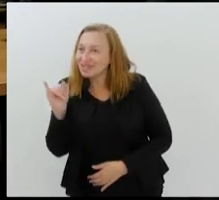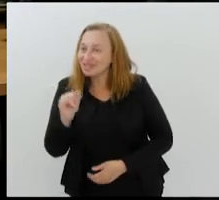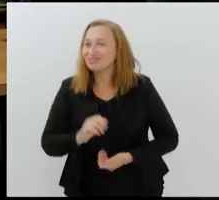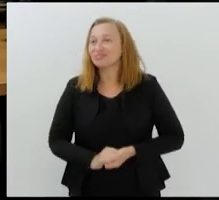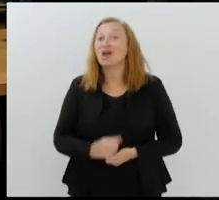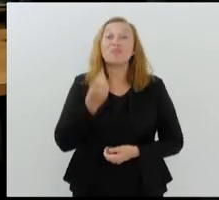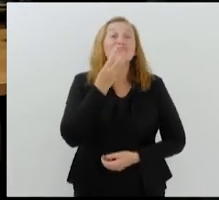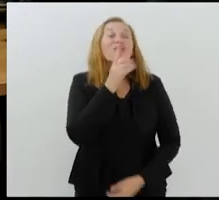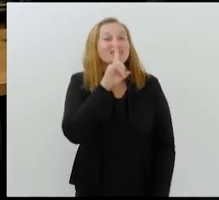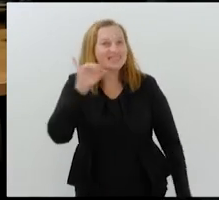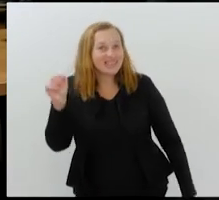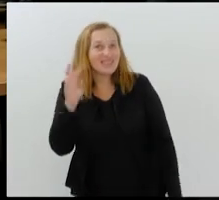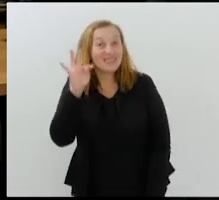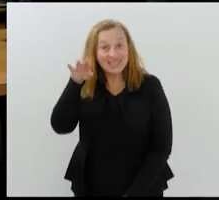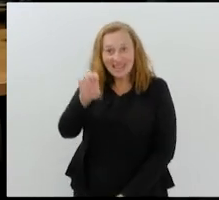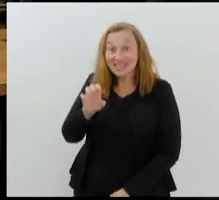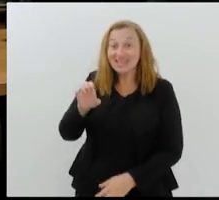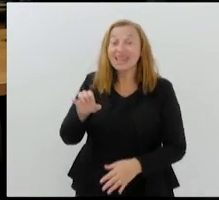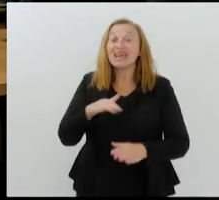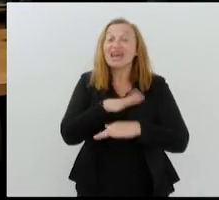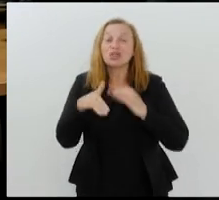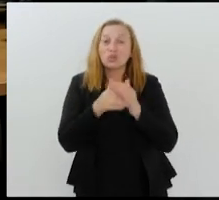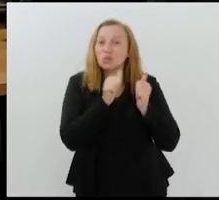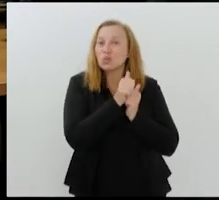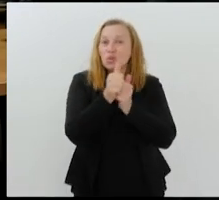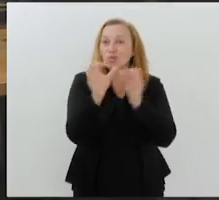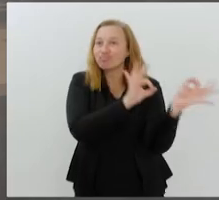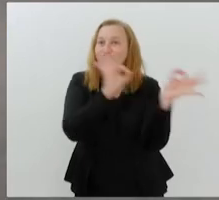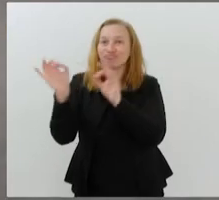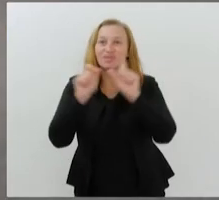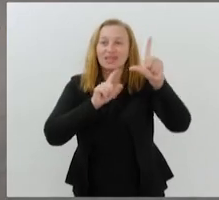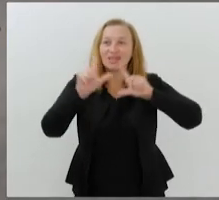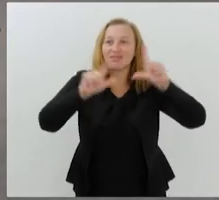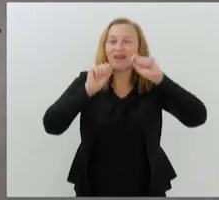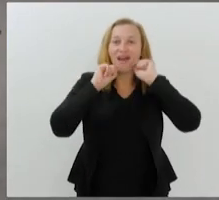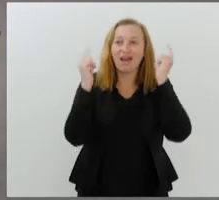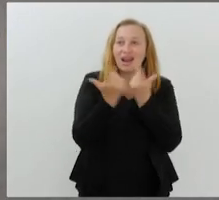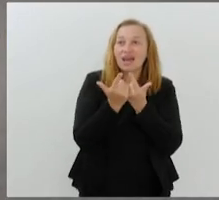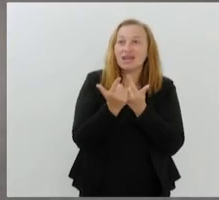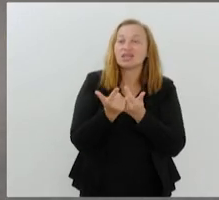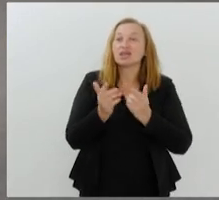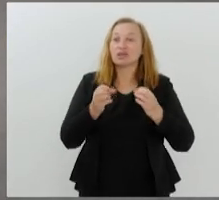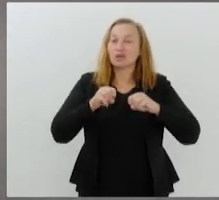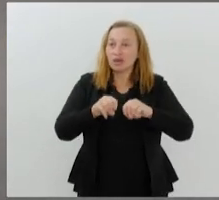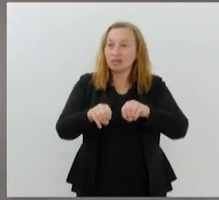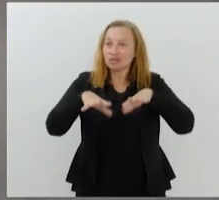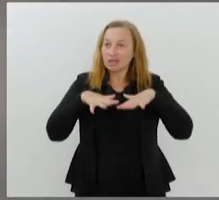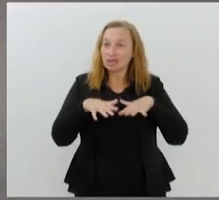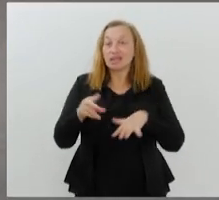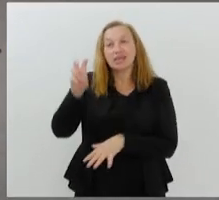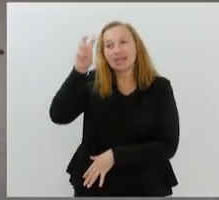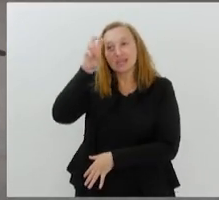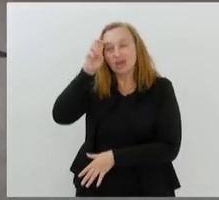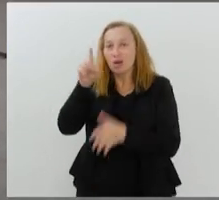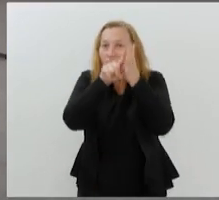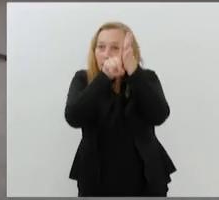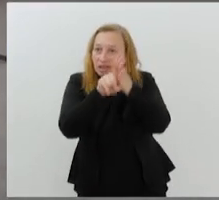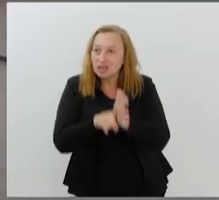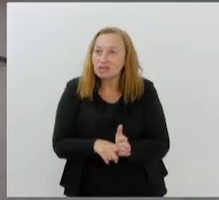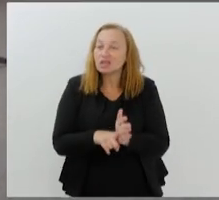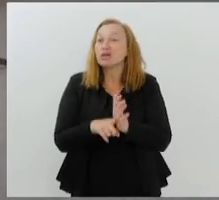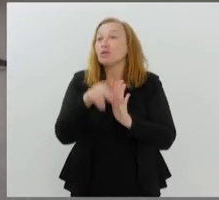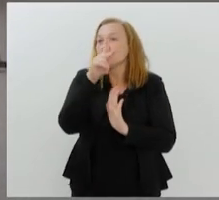Olá, bom dia, Vicente. Bom dia a todos que acompanham a TV Alerja. Na sessão plenária desta quinta-feira, os parlamentares analisam o projeto do